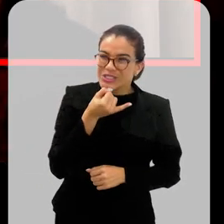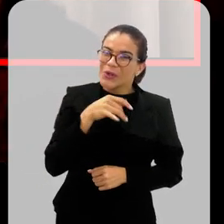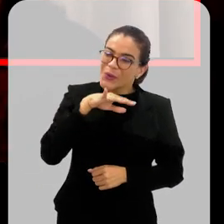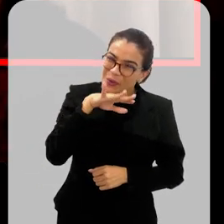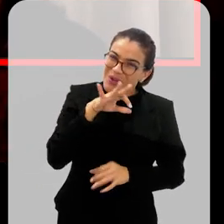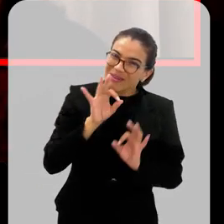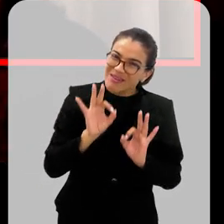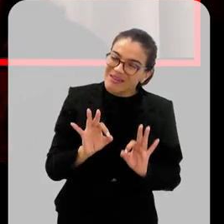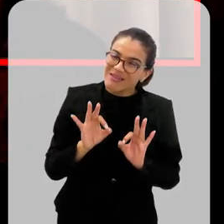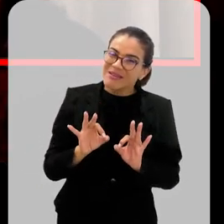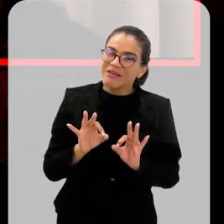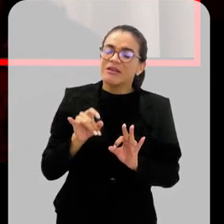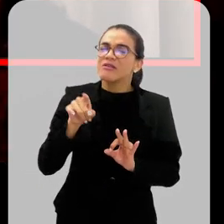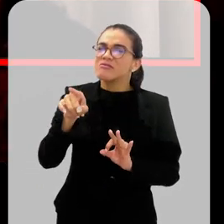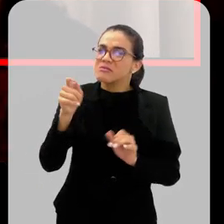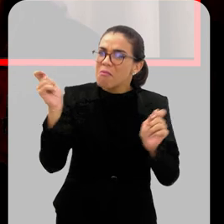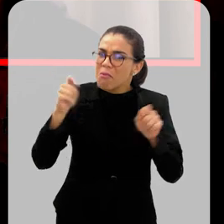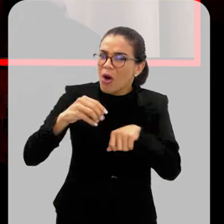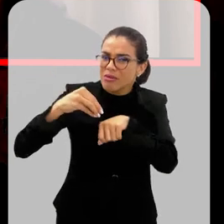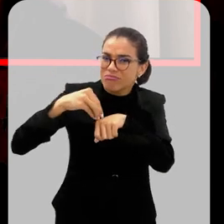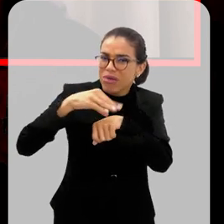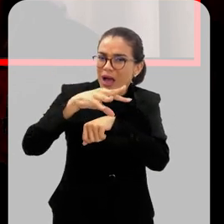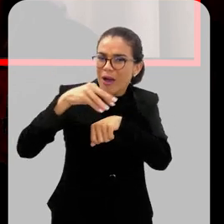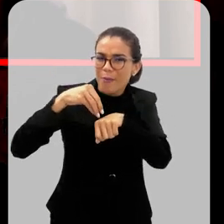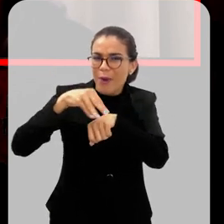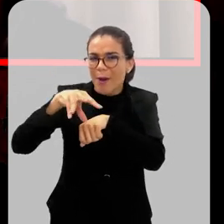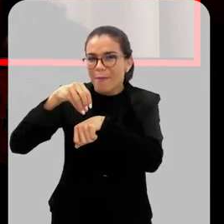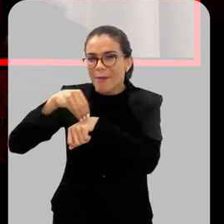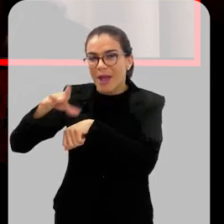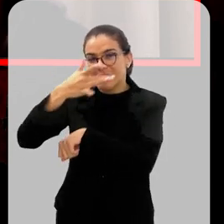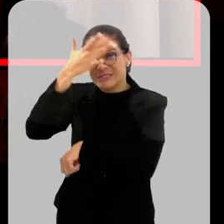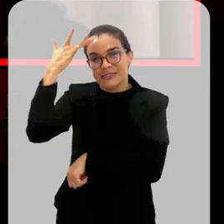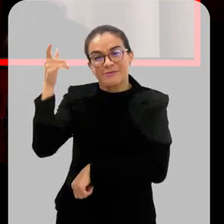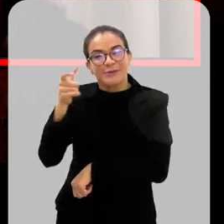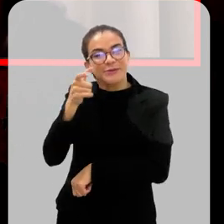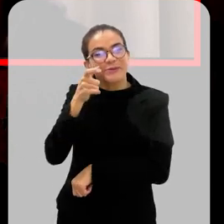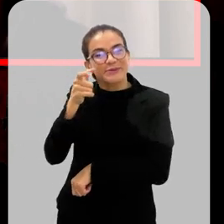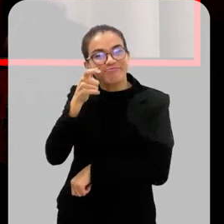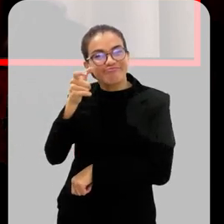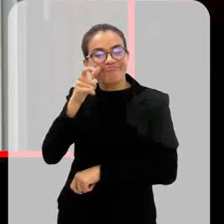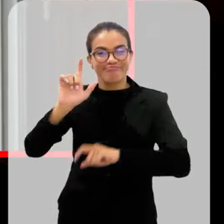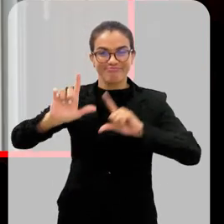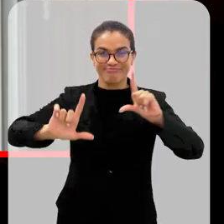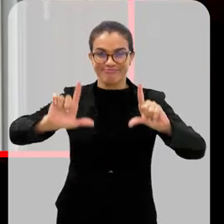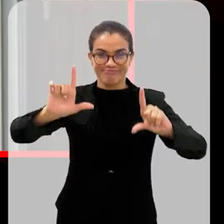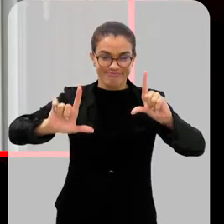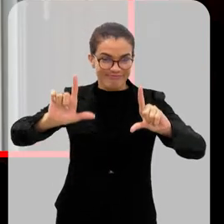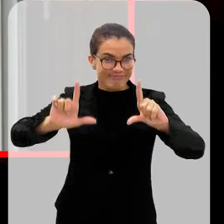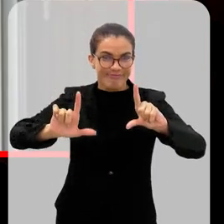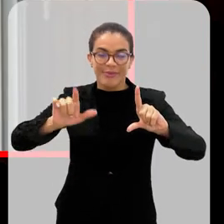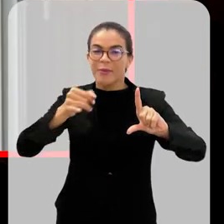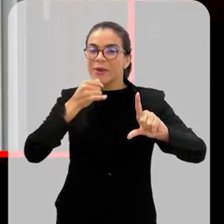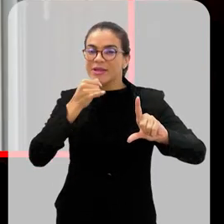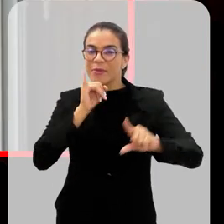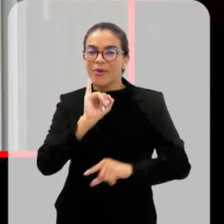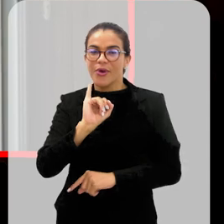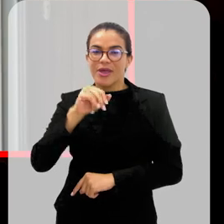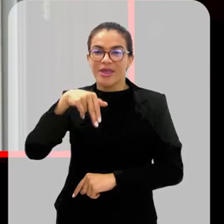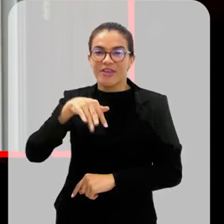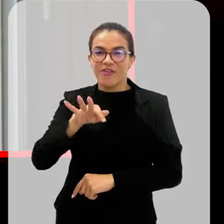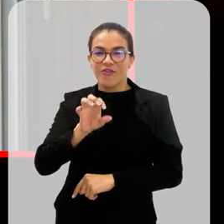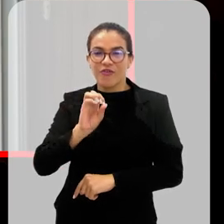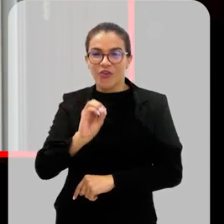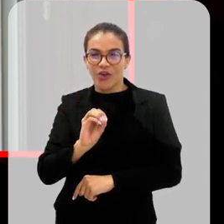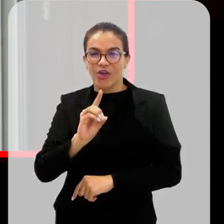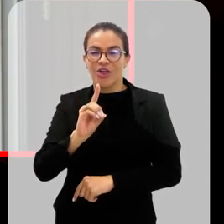que é muito ruim. O que você pode passar, Sara, para o nosso telespectador, do Infodeng, da